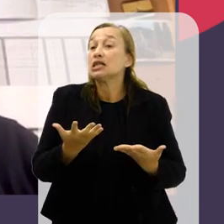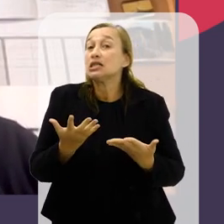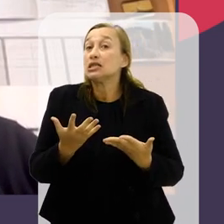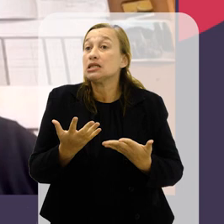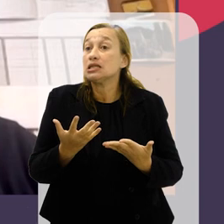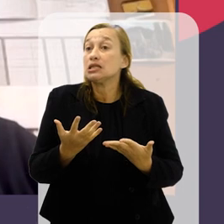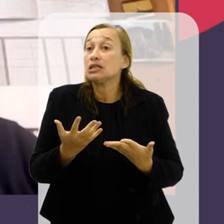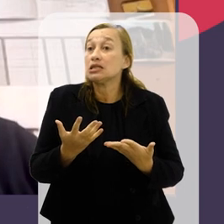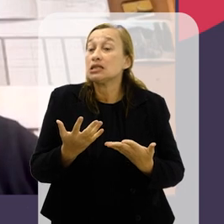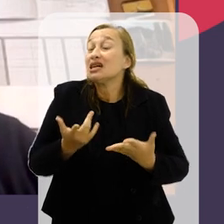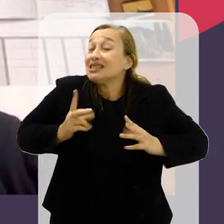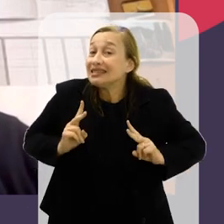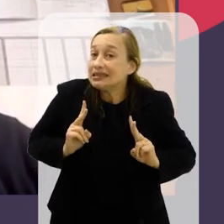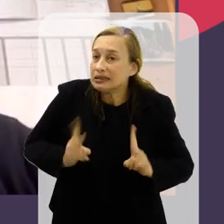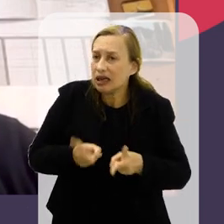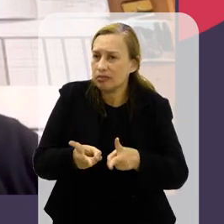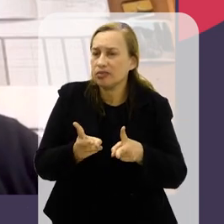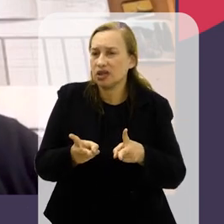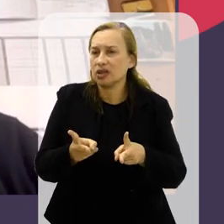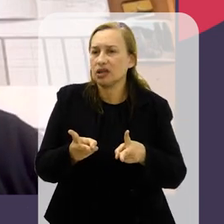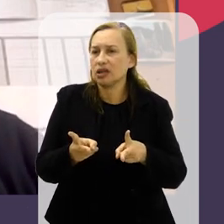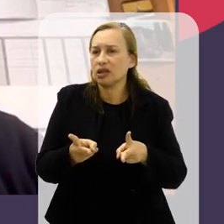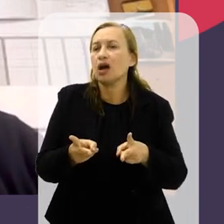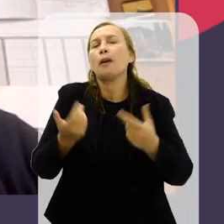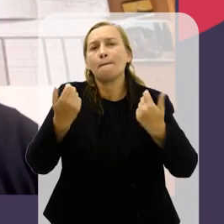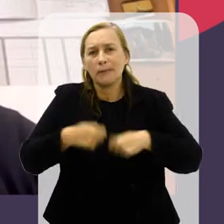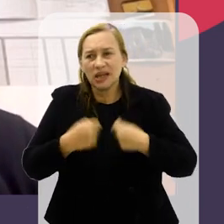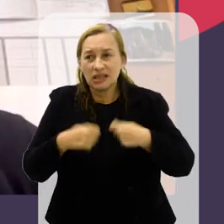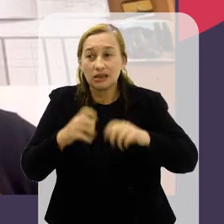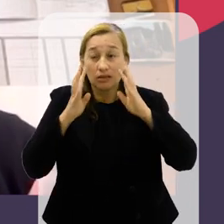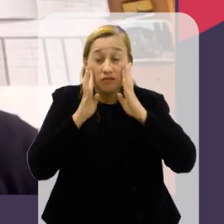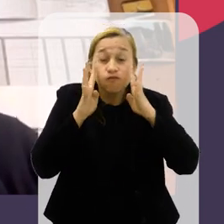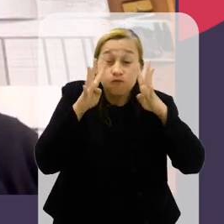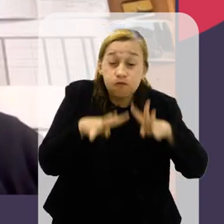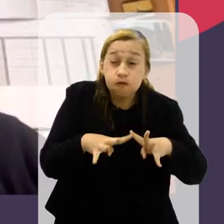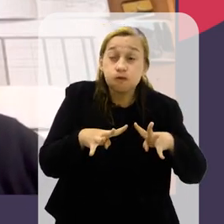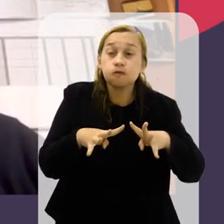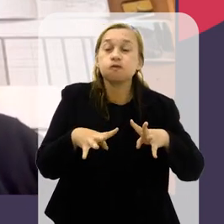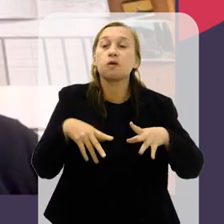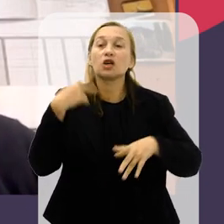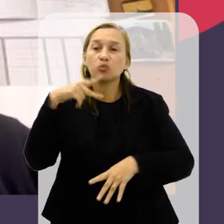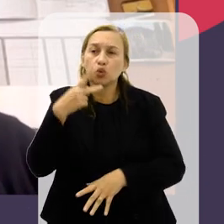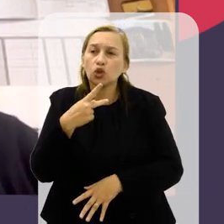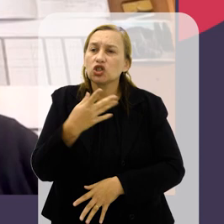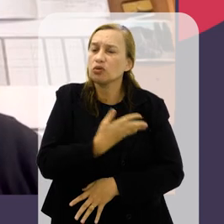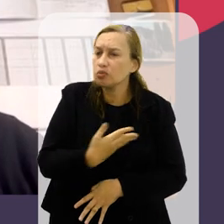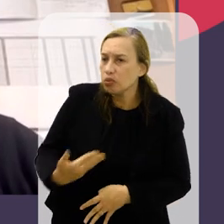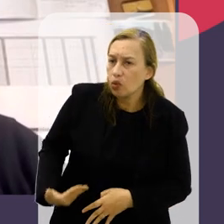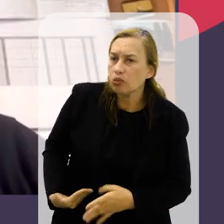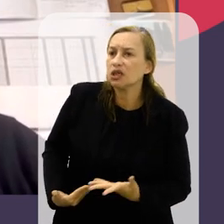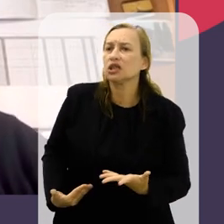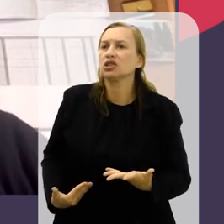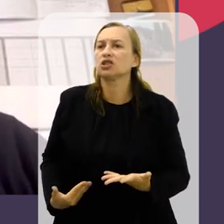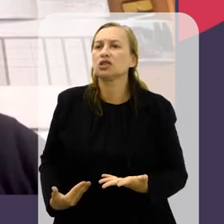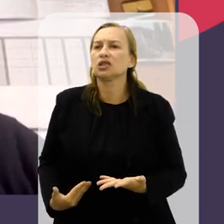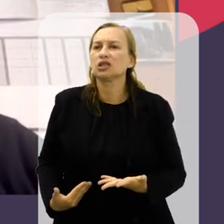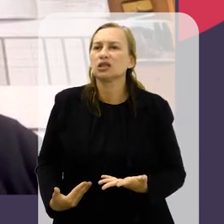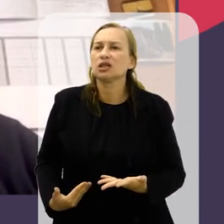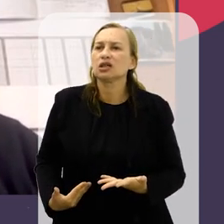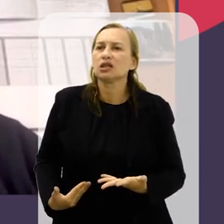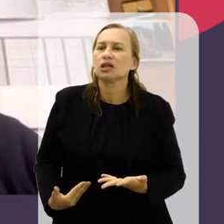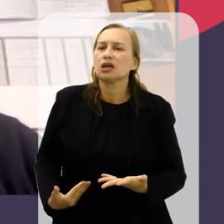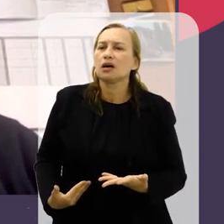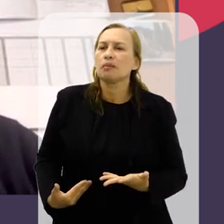endêmico na nossa sociedade e sempre precisa dessa atenção e de